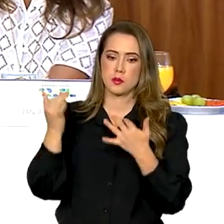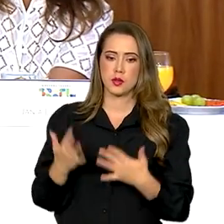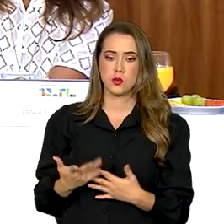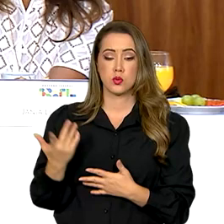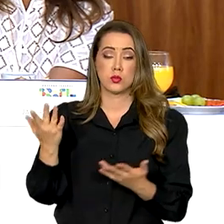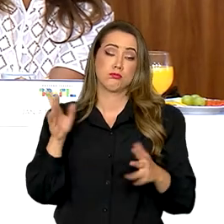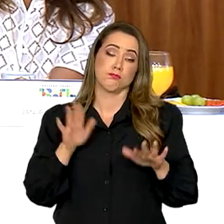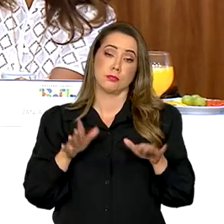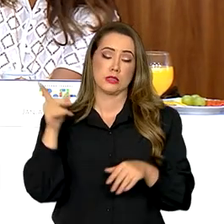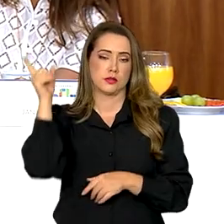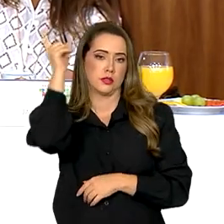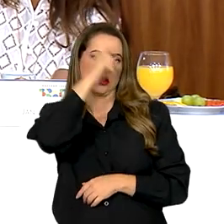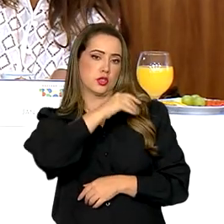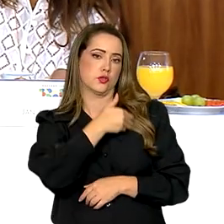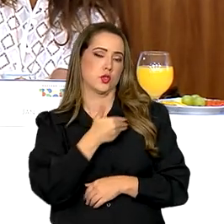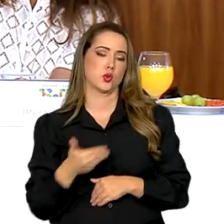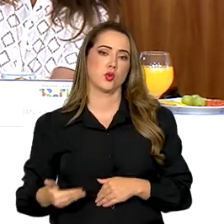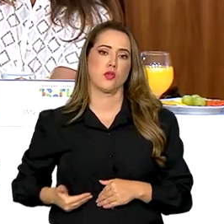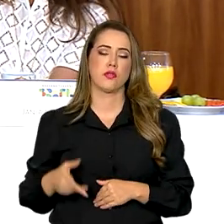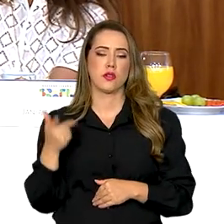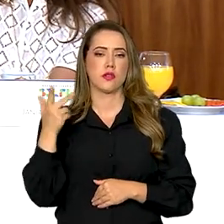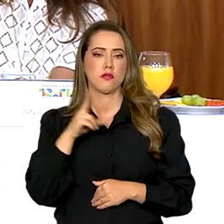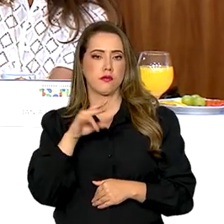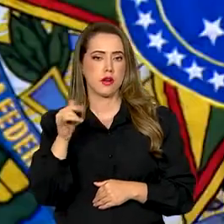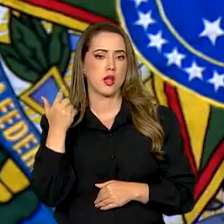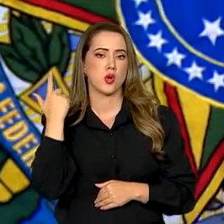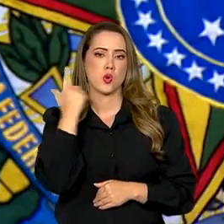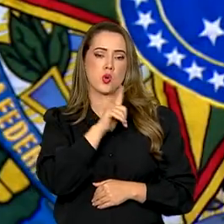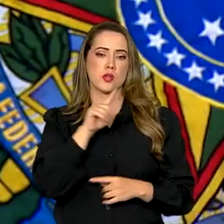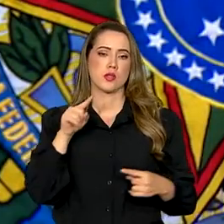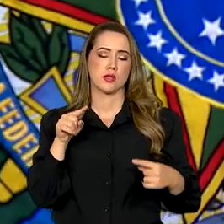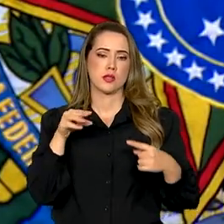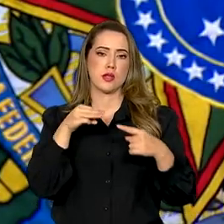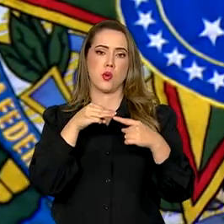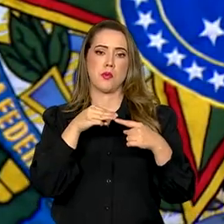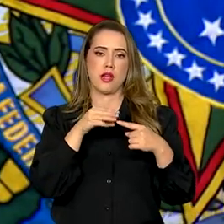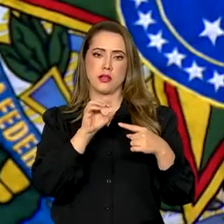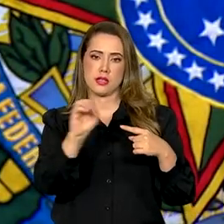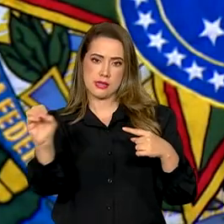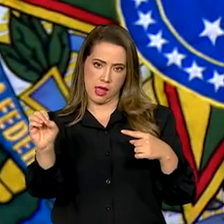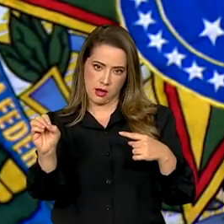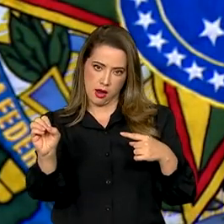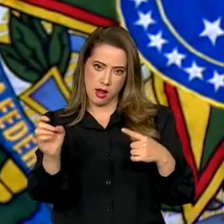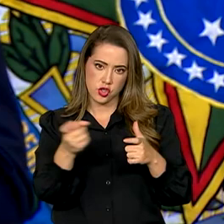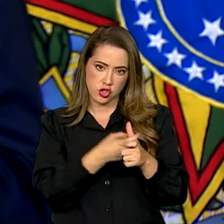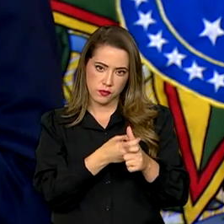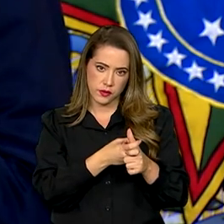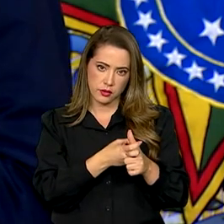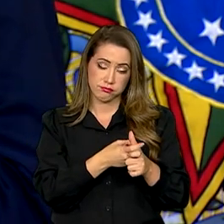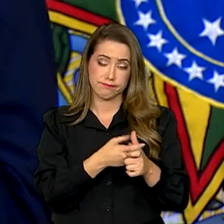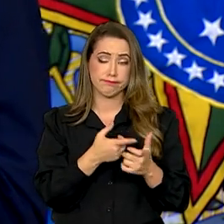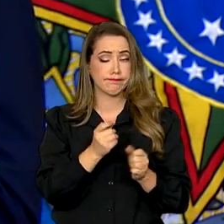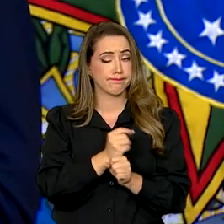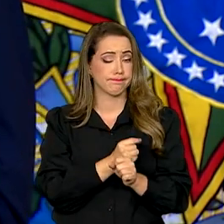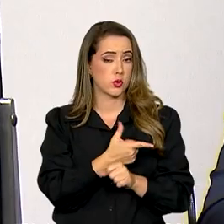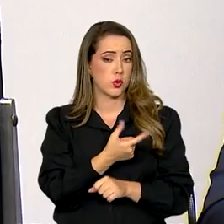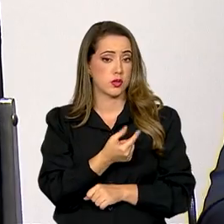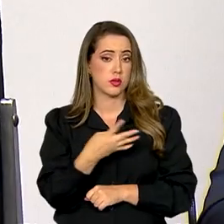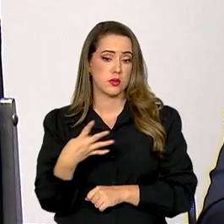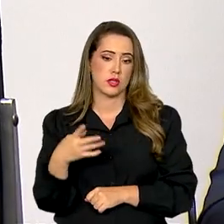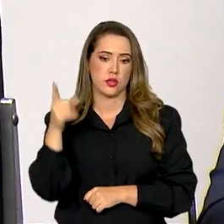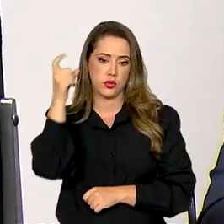dificilmente o governo vai alcançar a meta de déficit zero em suas contas em 2024.